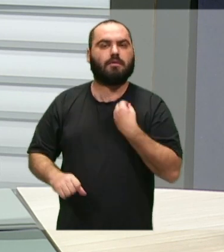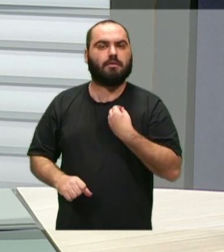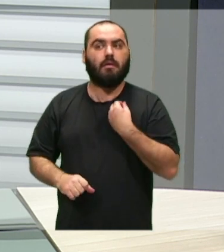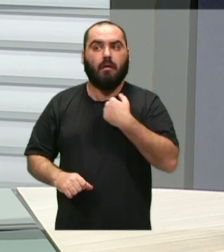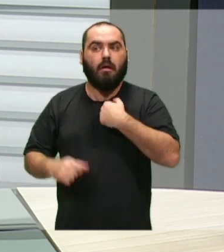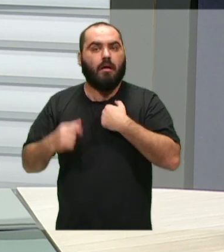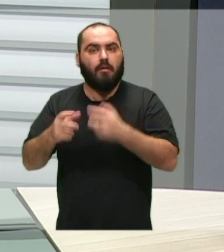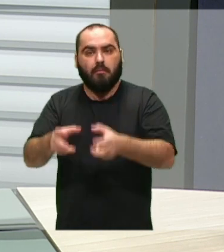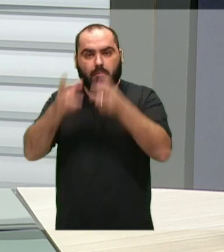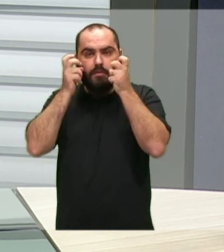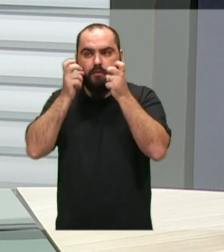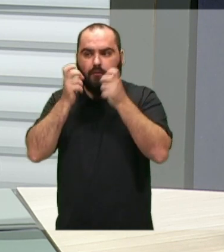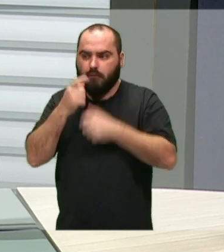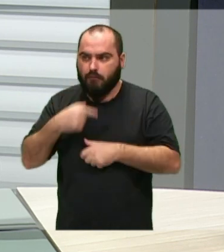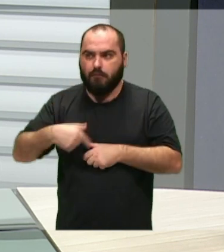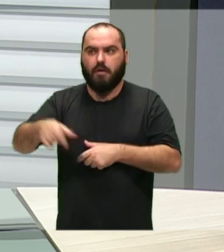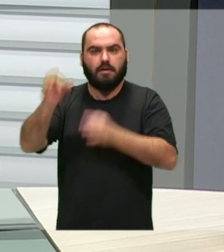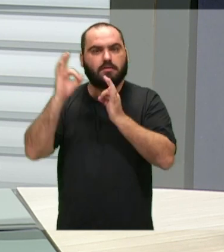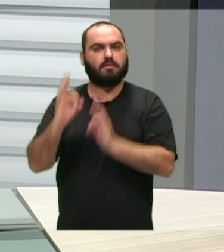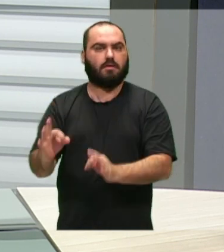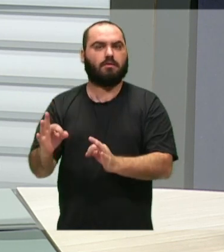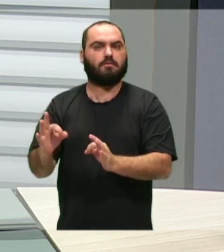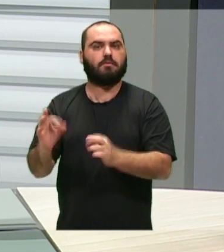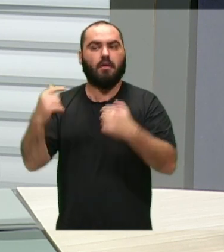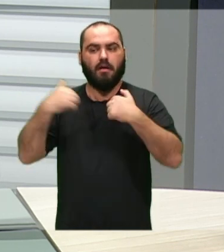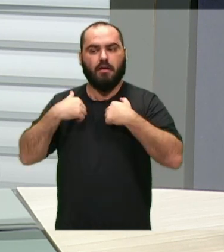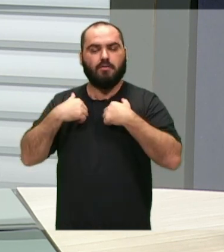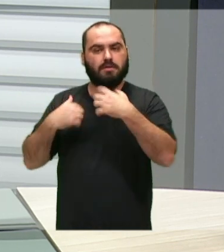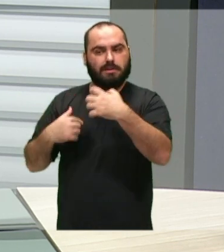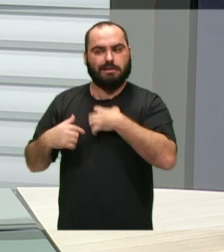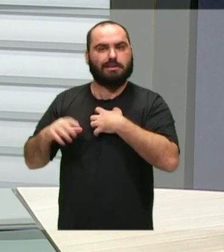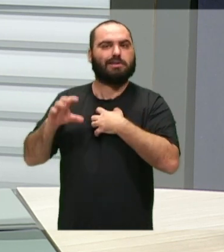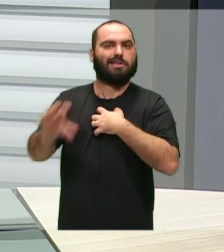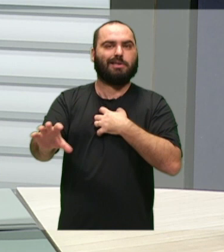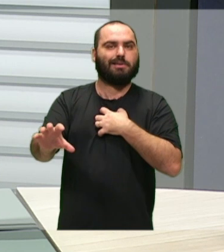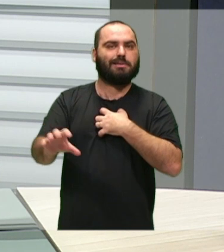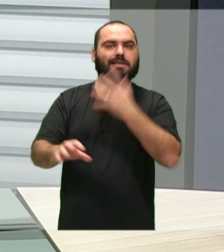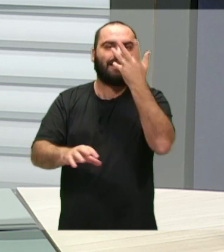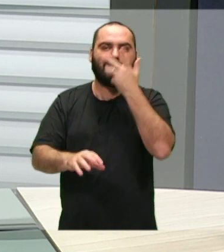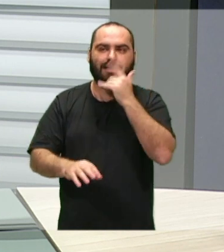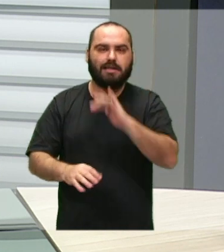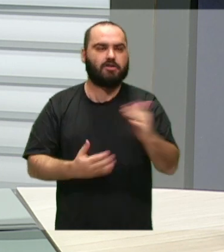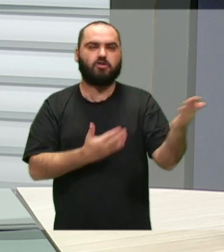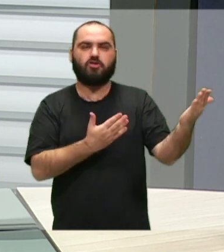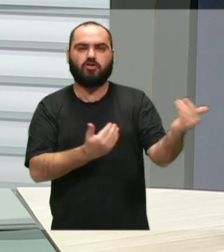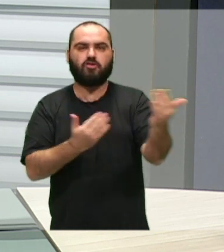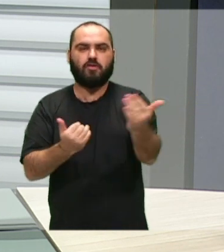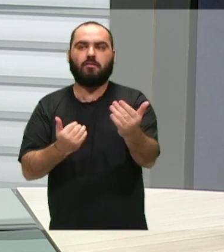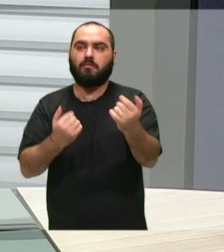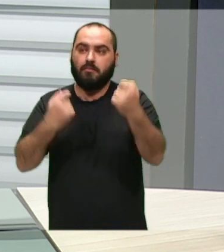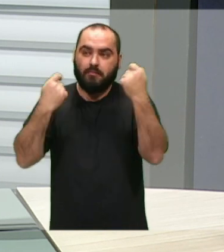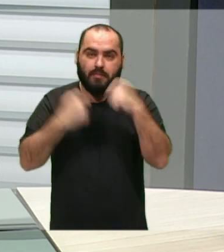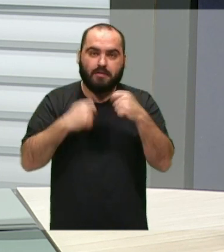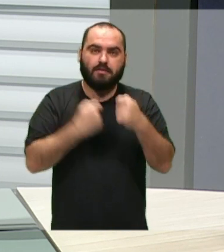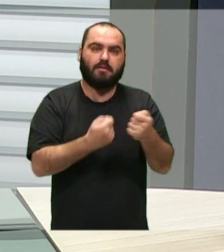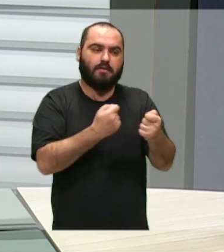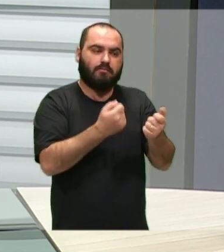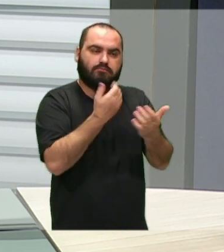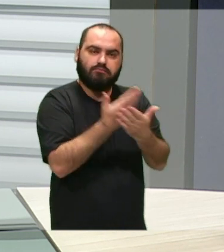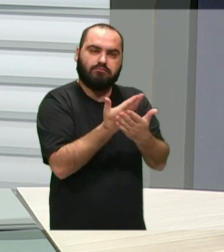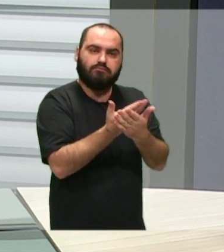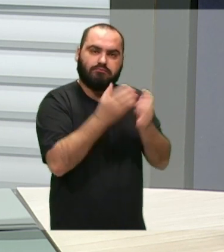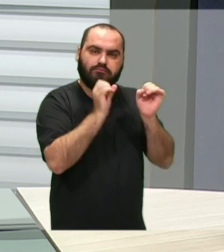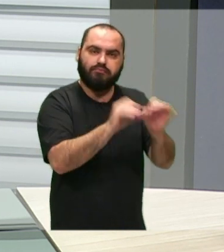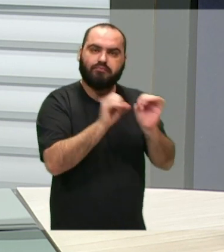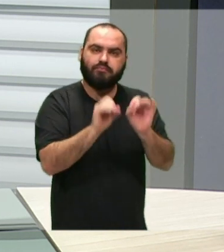está dando certo. Era aquilo que eu sentia, que eu desejava, que as crianças, nossos adolescentes pudessem realmente ter essas aulas, conhecer esses ambientes